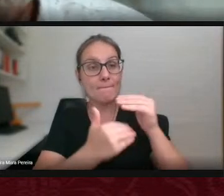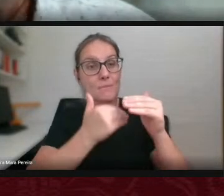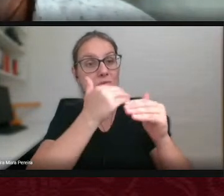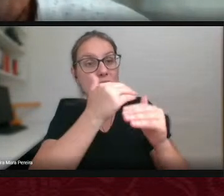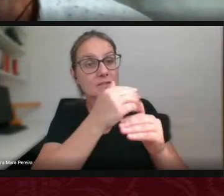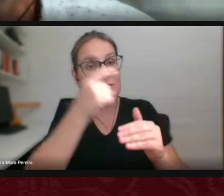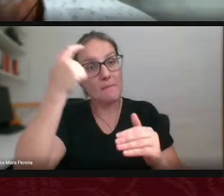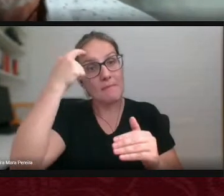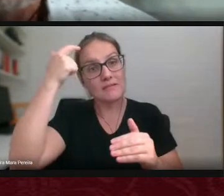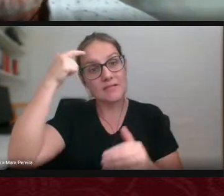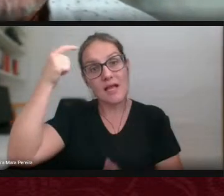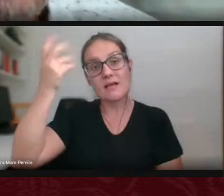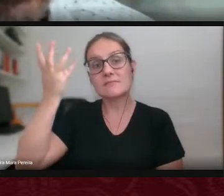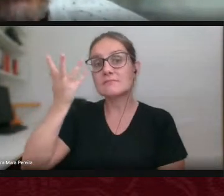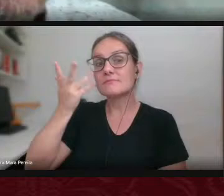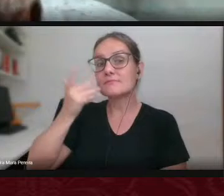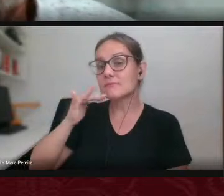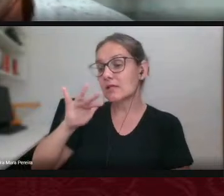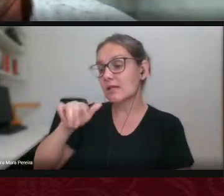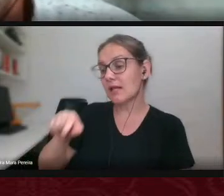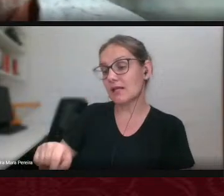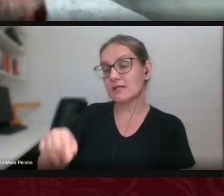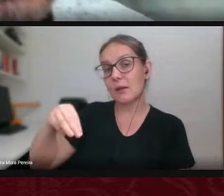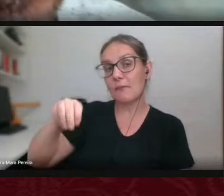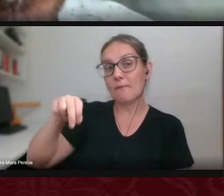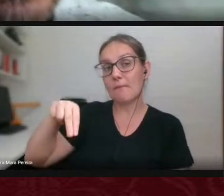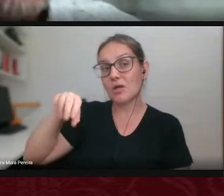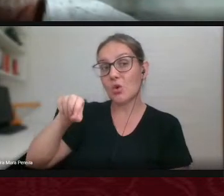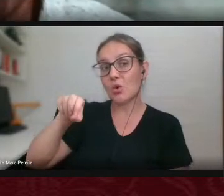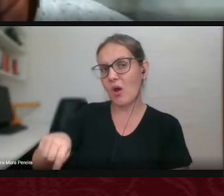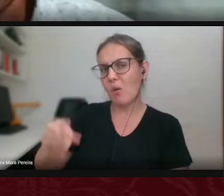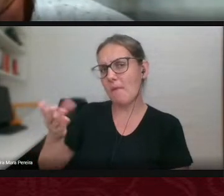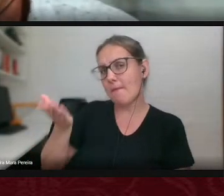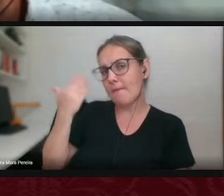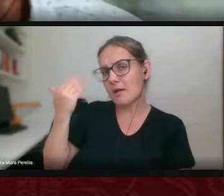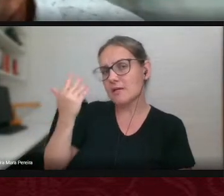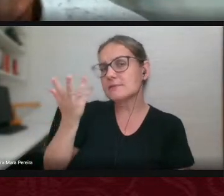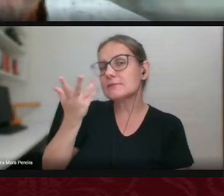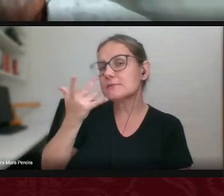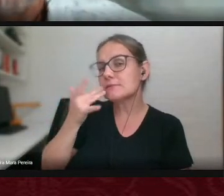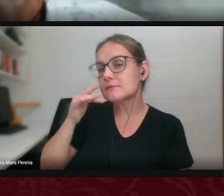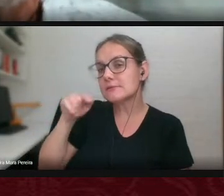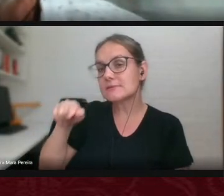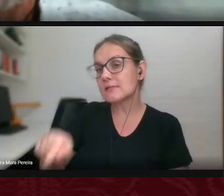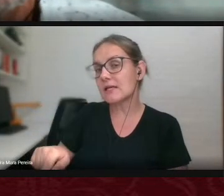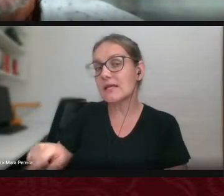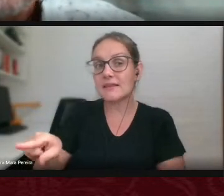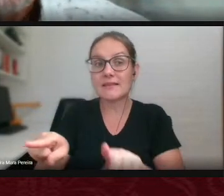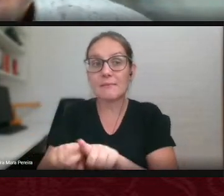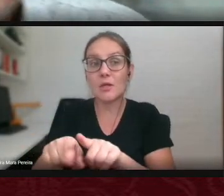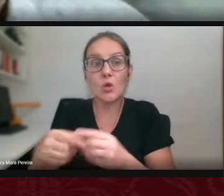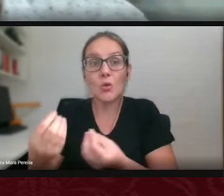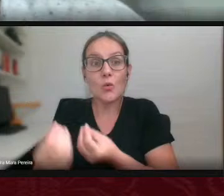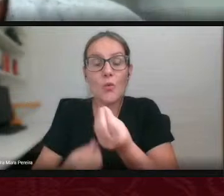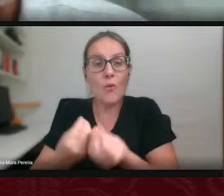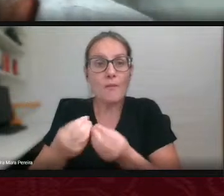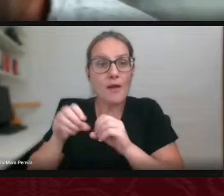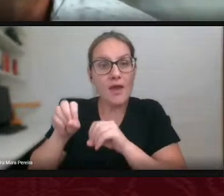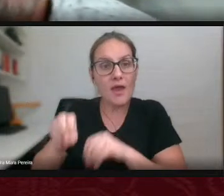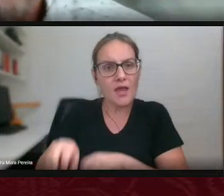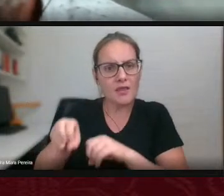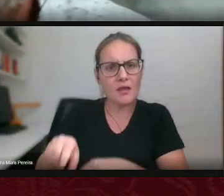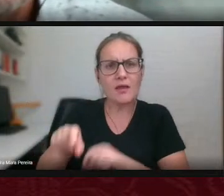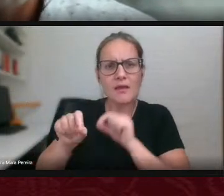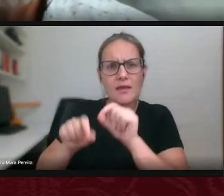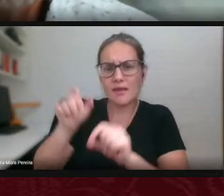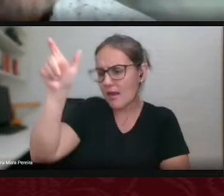Manuel menino na sua condição de infância e na sua condição de educação quem é esse Manuel